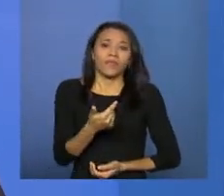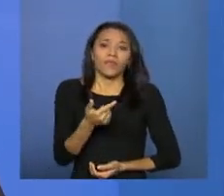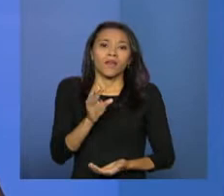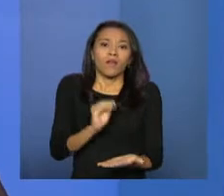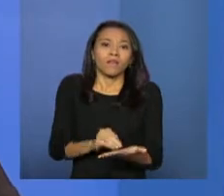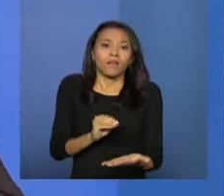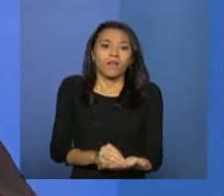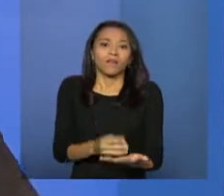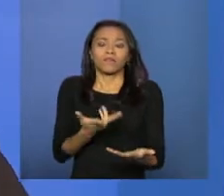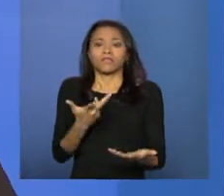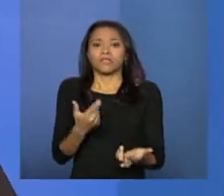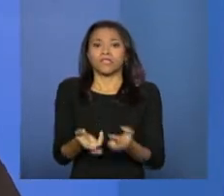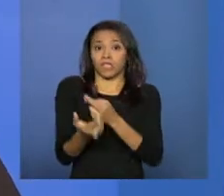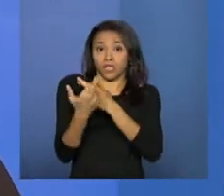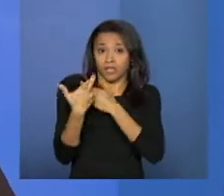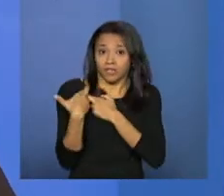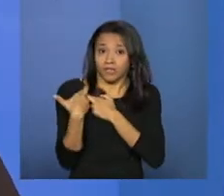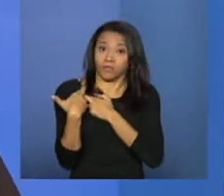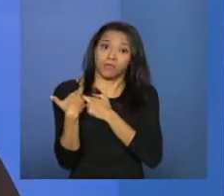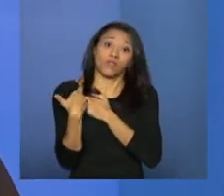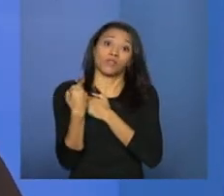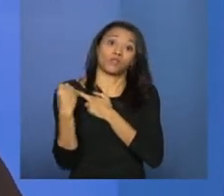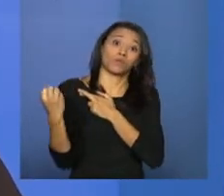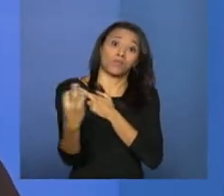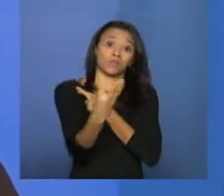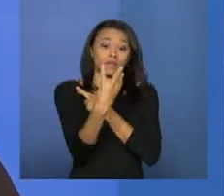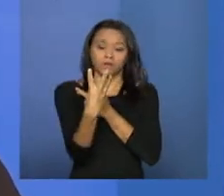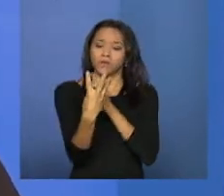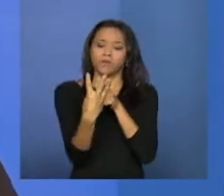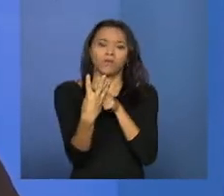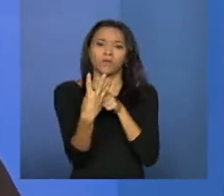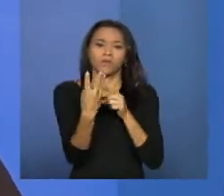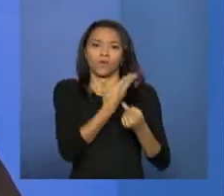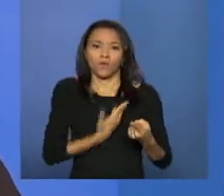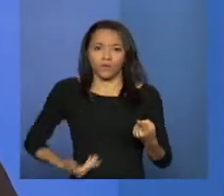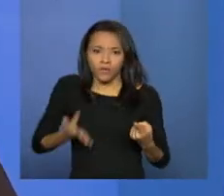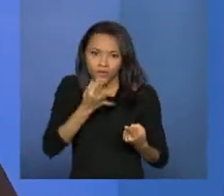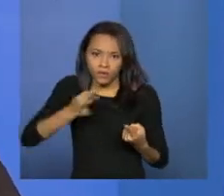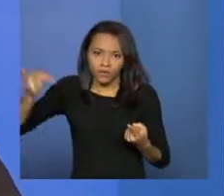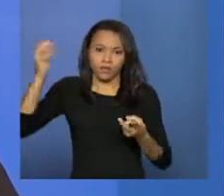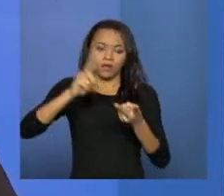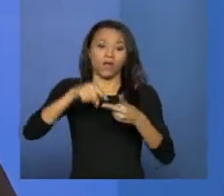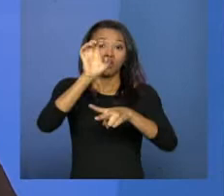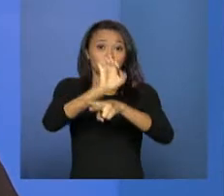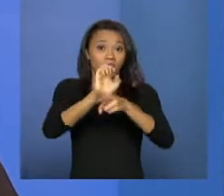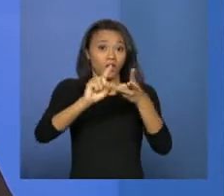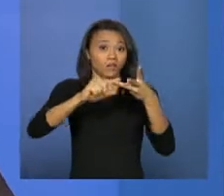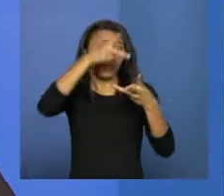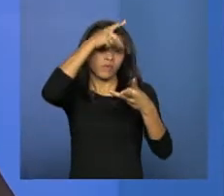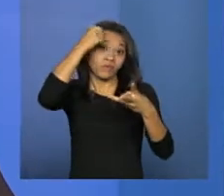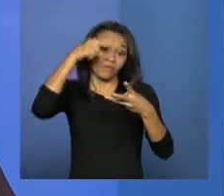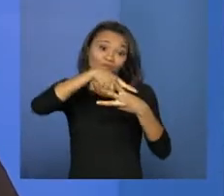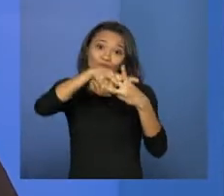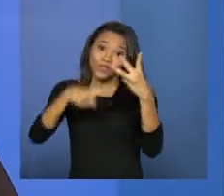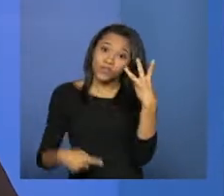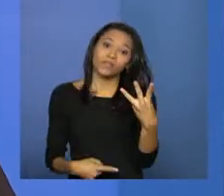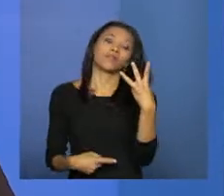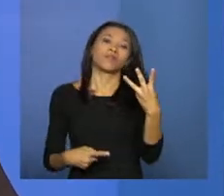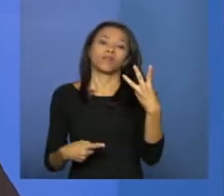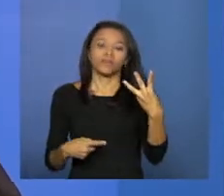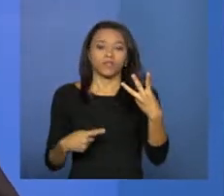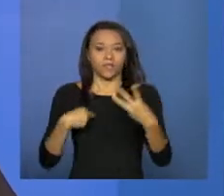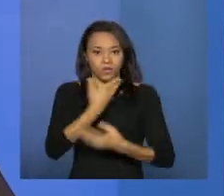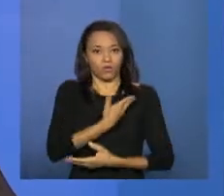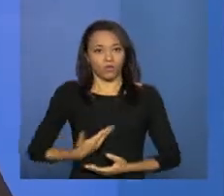corresponsabilidade dos três entes federados. Então, essa é uma discussão que acho que importante a gente reafirmar. O financiamento federal